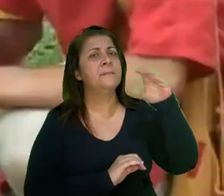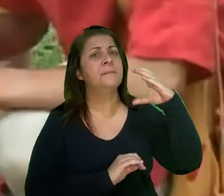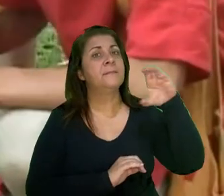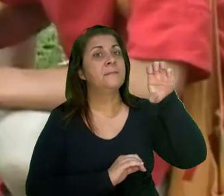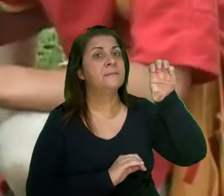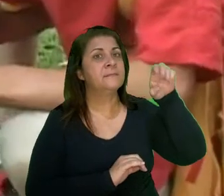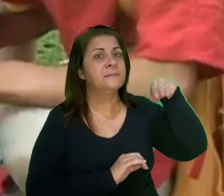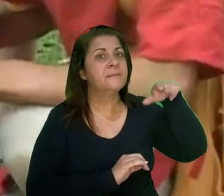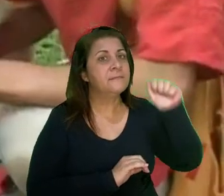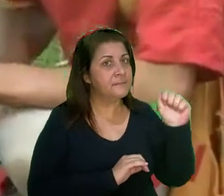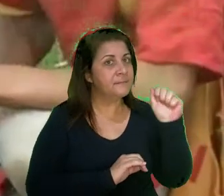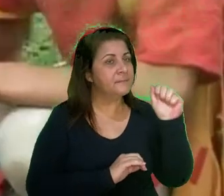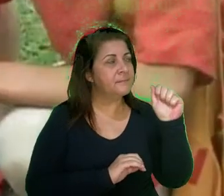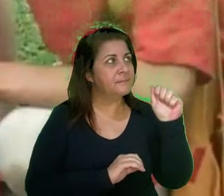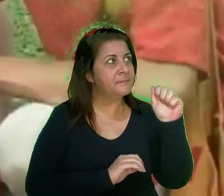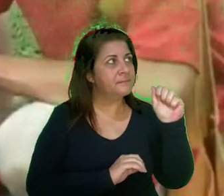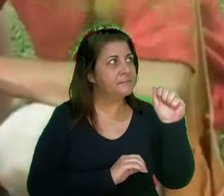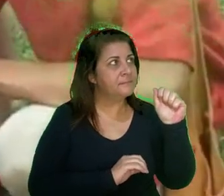Piracema,